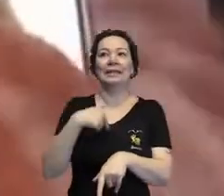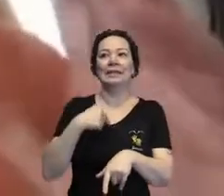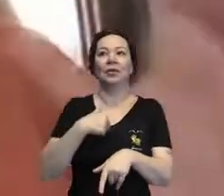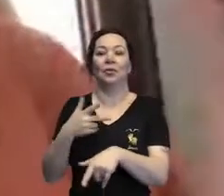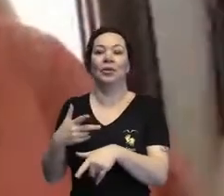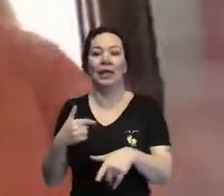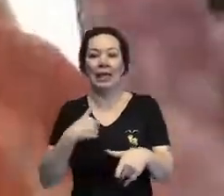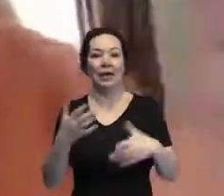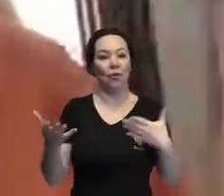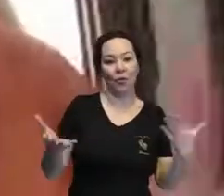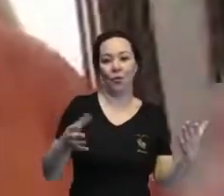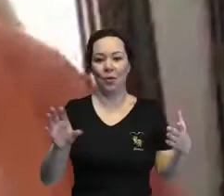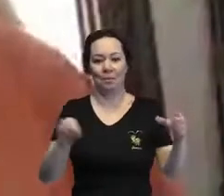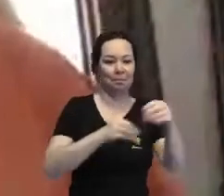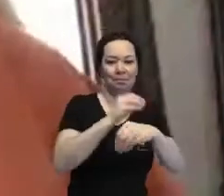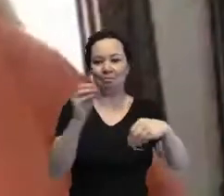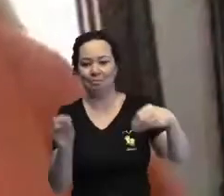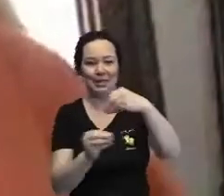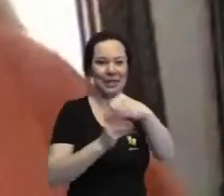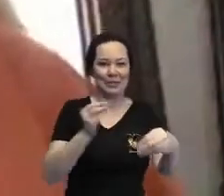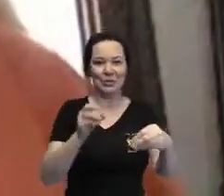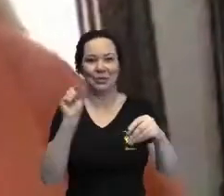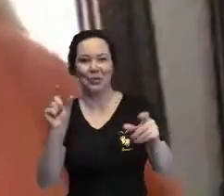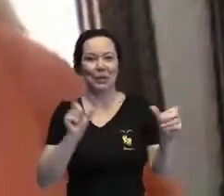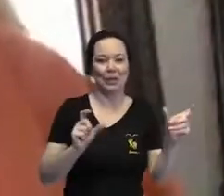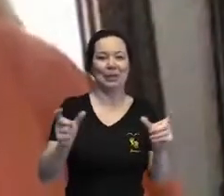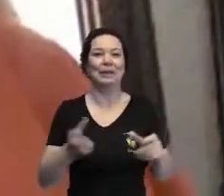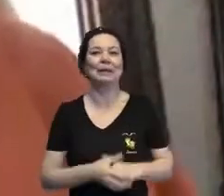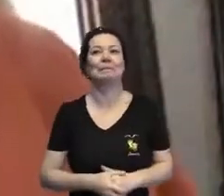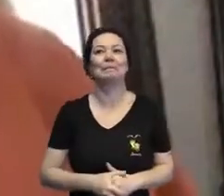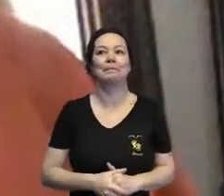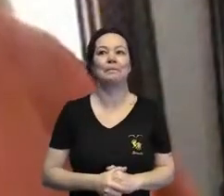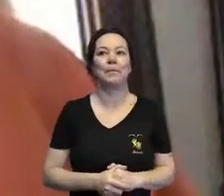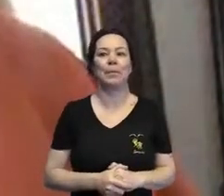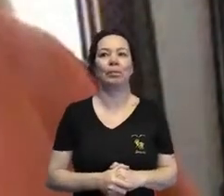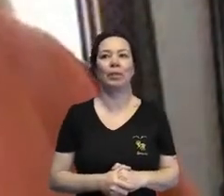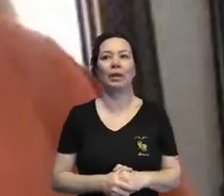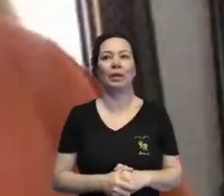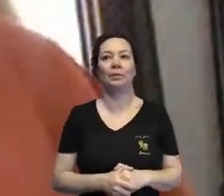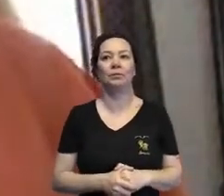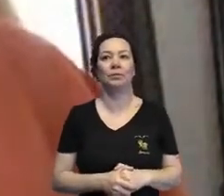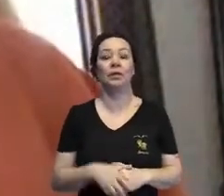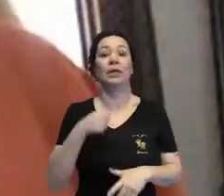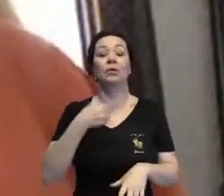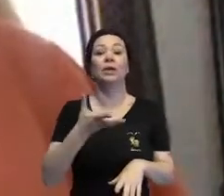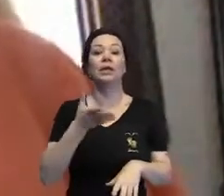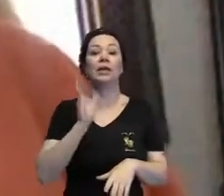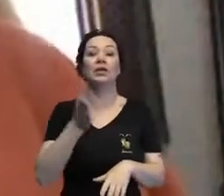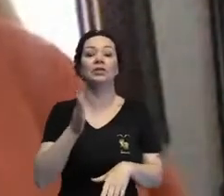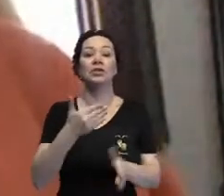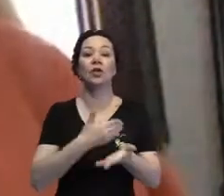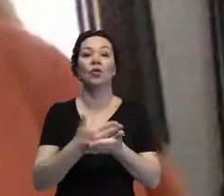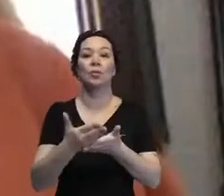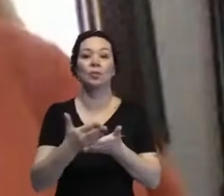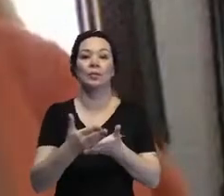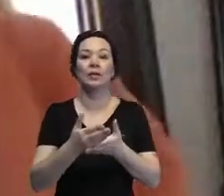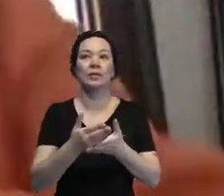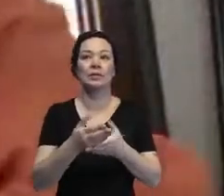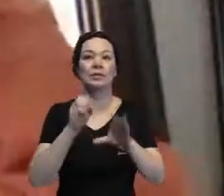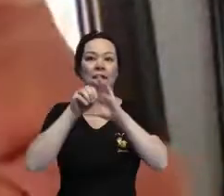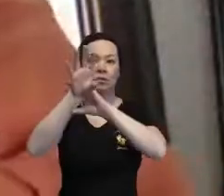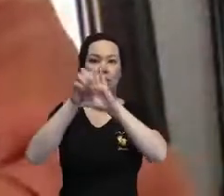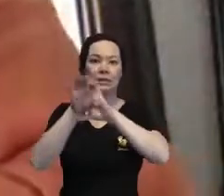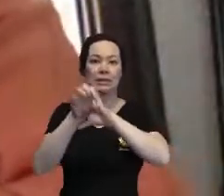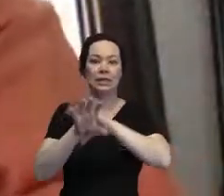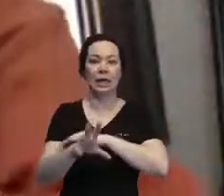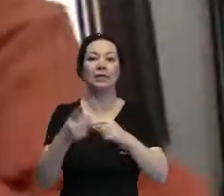fala vai um pouco revestida de toda essa experiência, né. Eu queria já começar a compartilhar com você alguns slides,